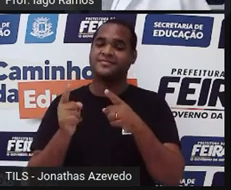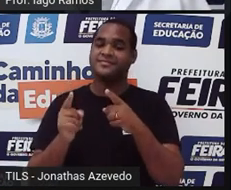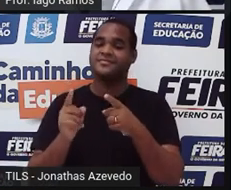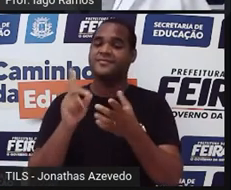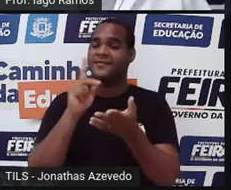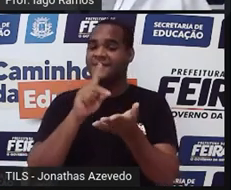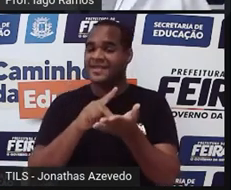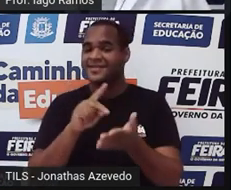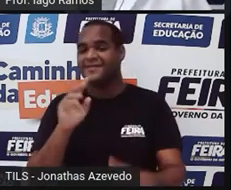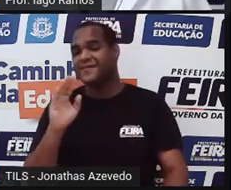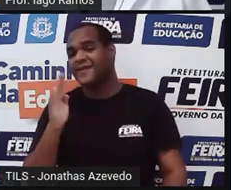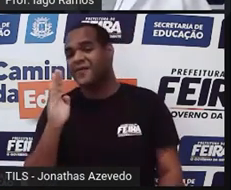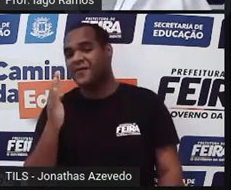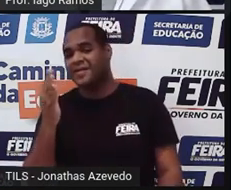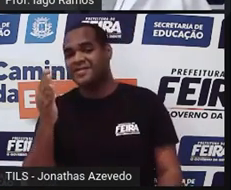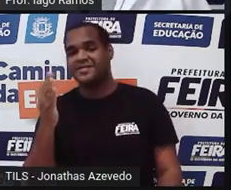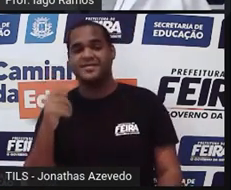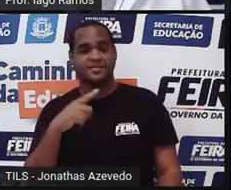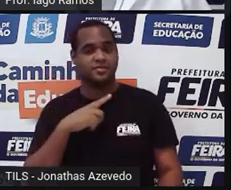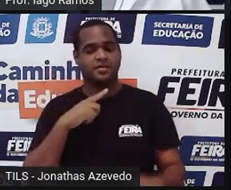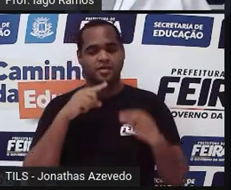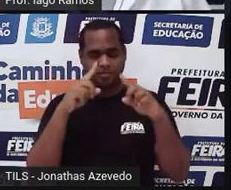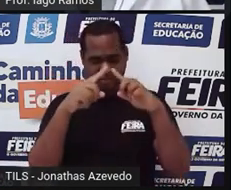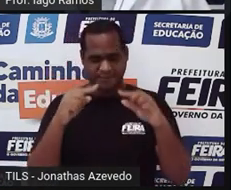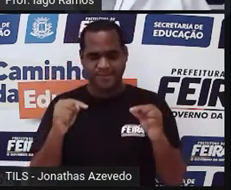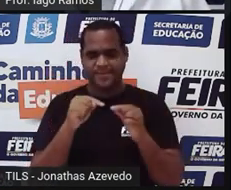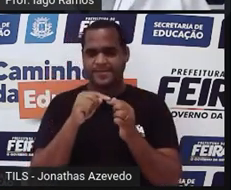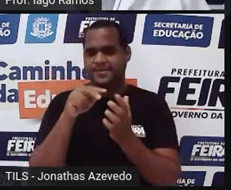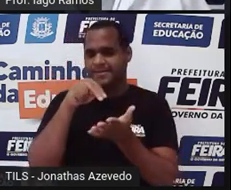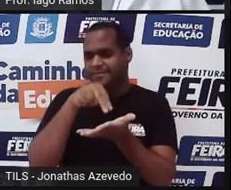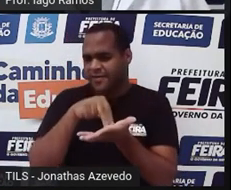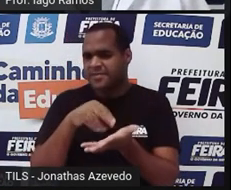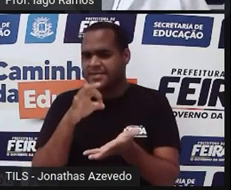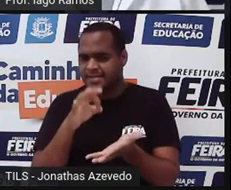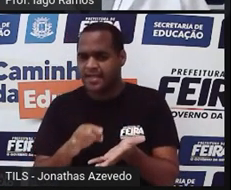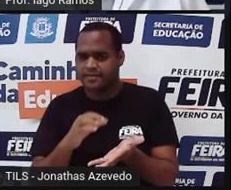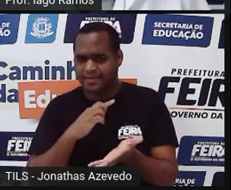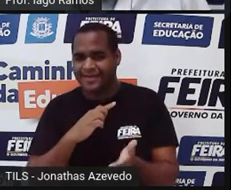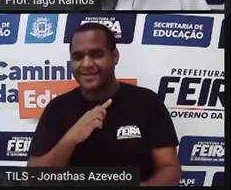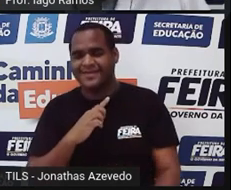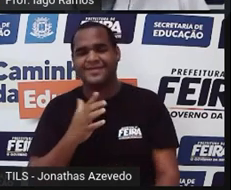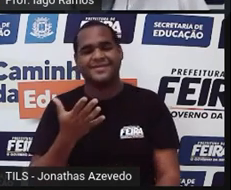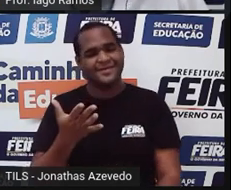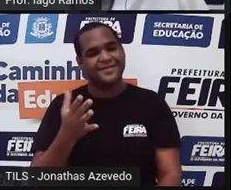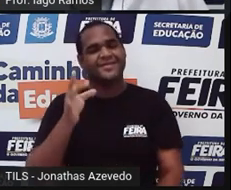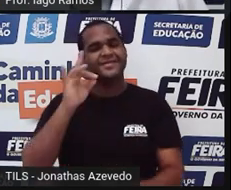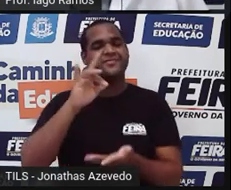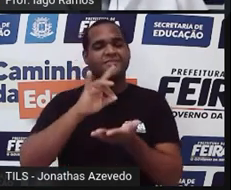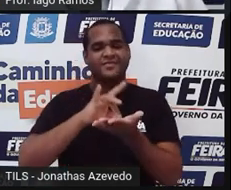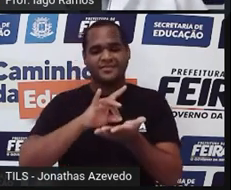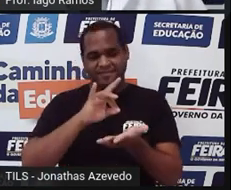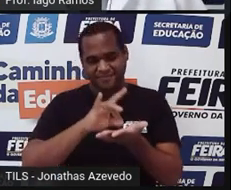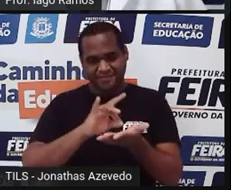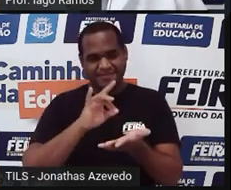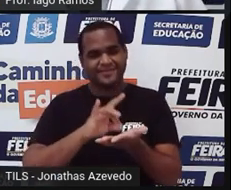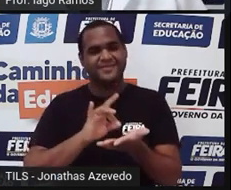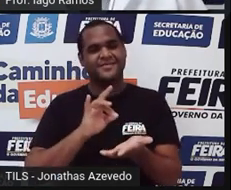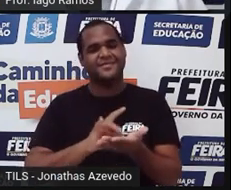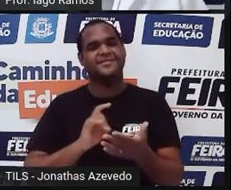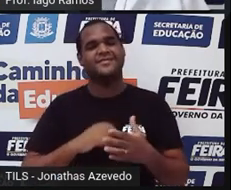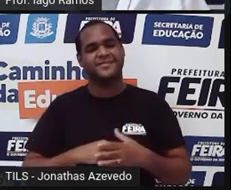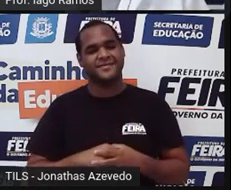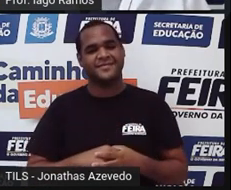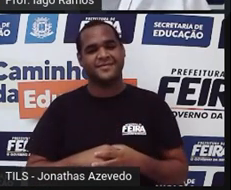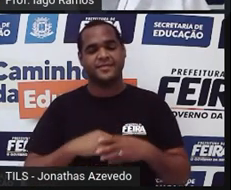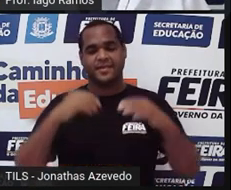Verdadeiro ou falso? O triângulo é o polígono mais rígido que existe? Vamos ver? É verdadeiro. Vamos